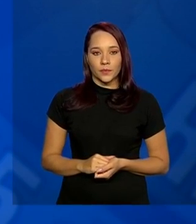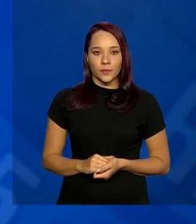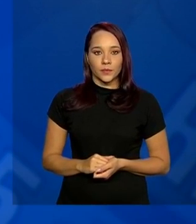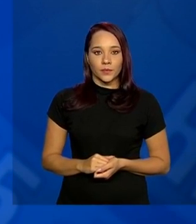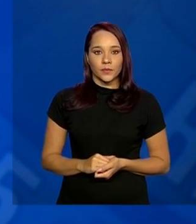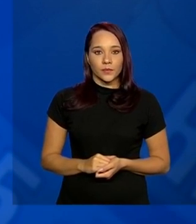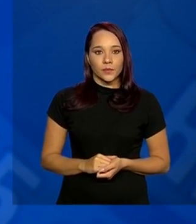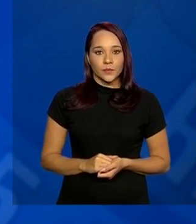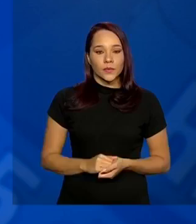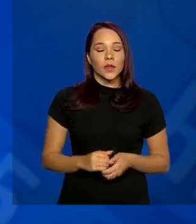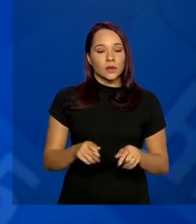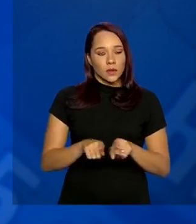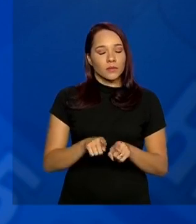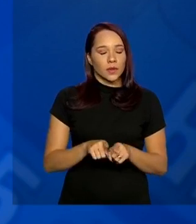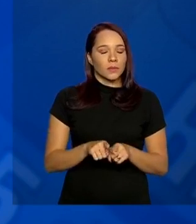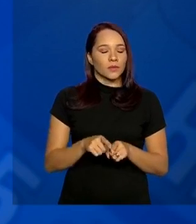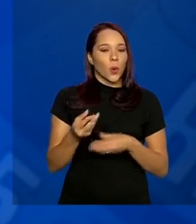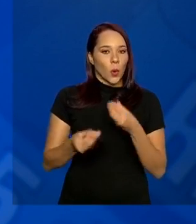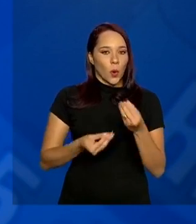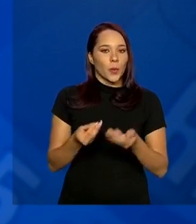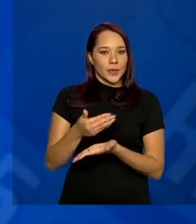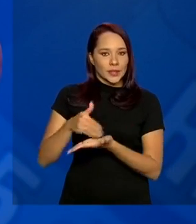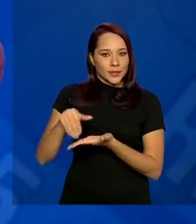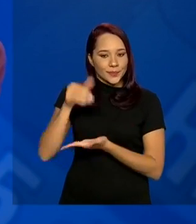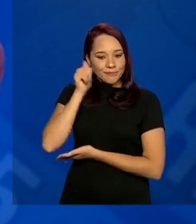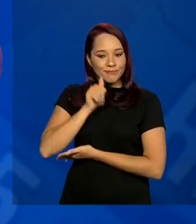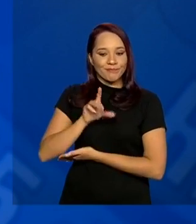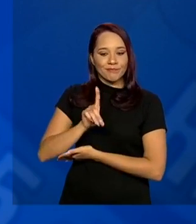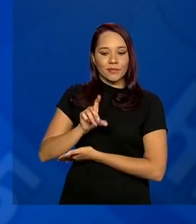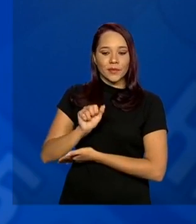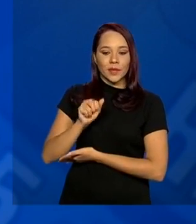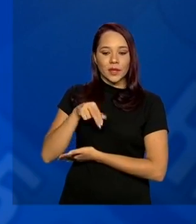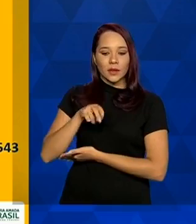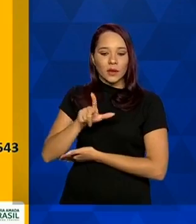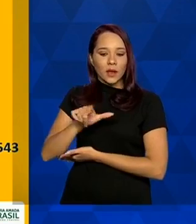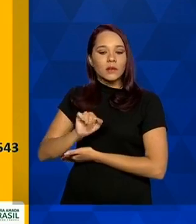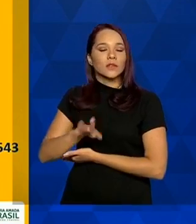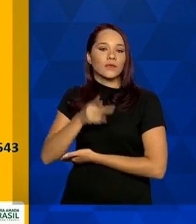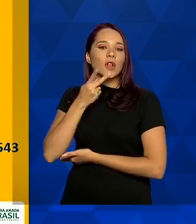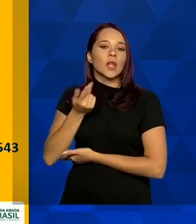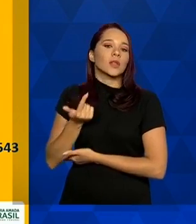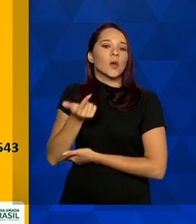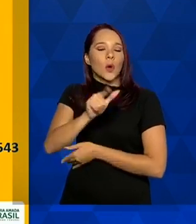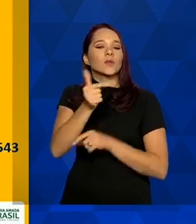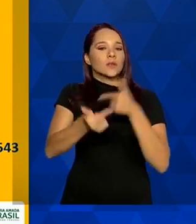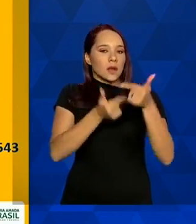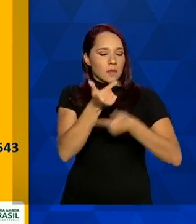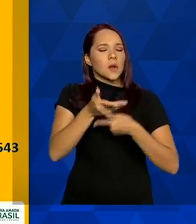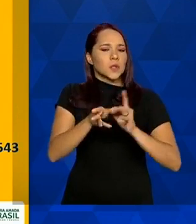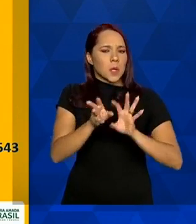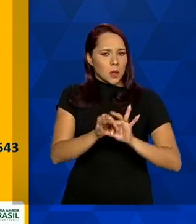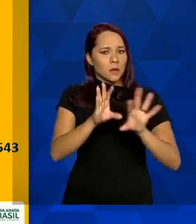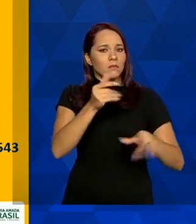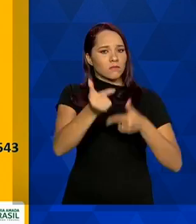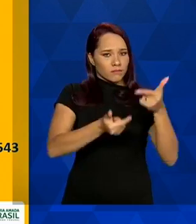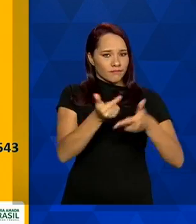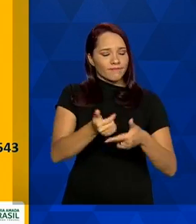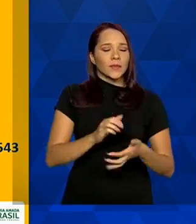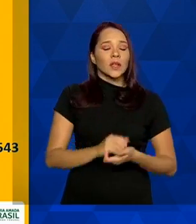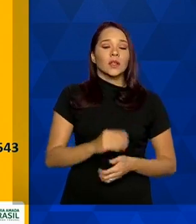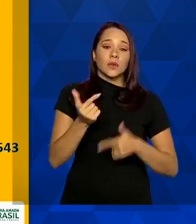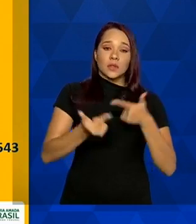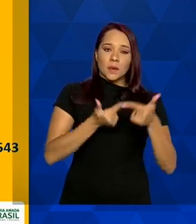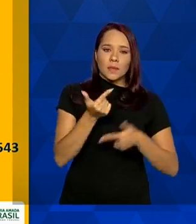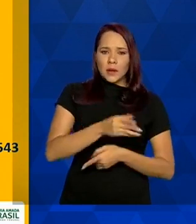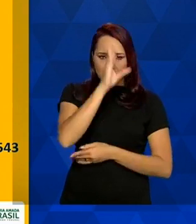Além disso, um pouco como a secretária Daniela já falou, a gente tem outros serviços já disponíveis para a população. Então, temos os serviços